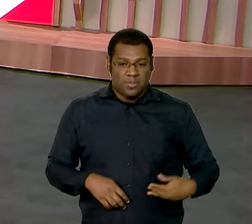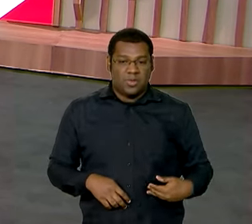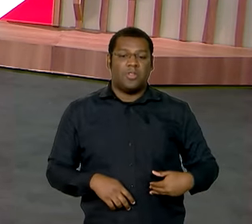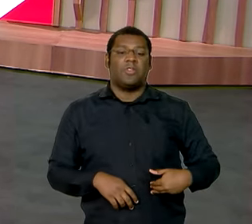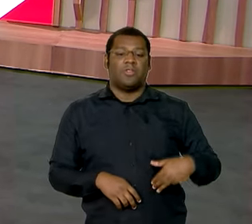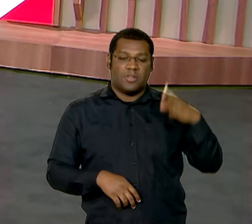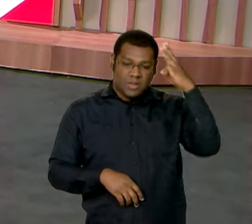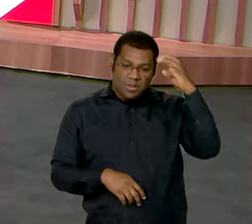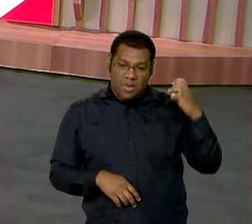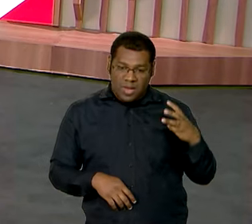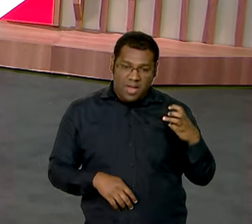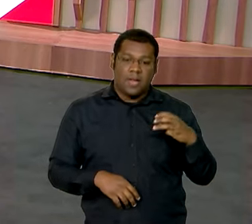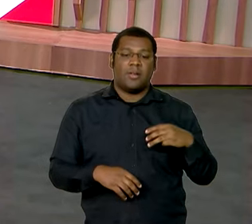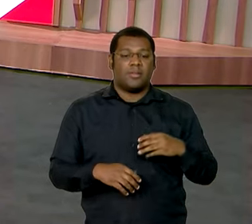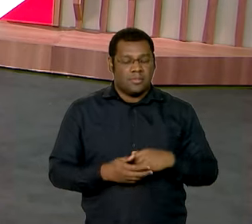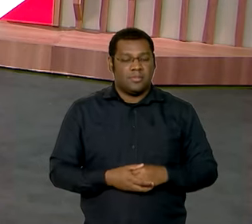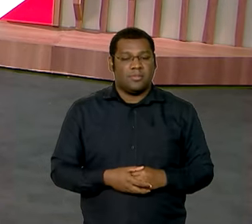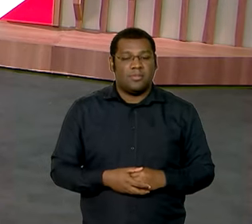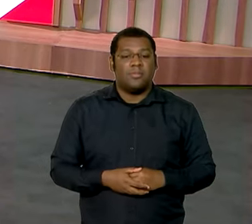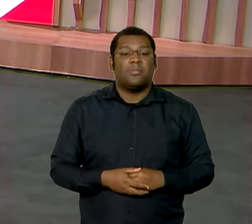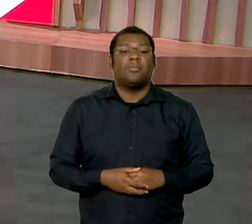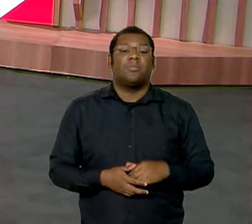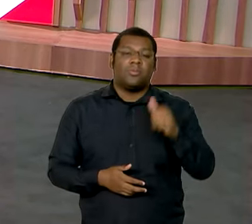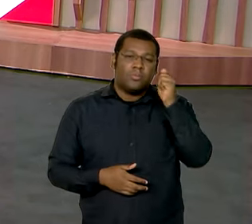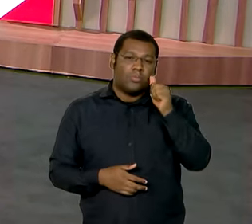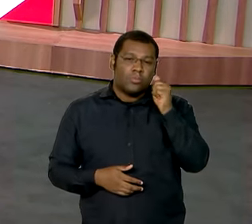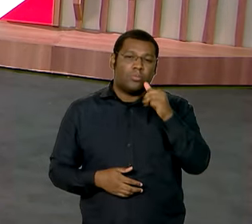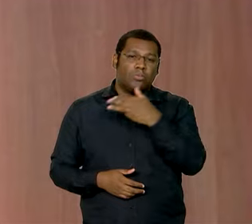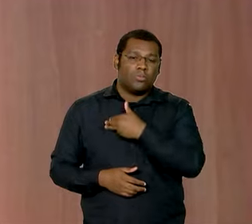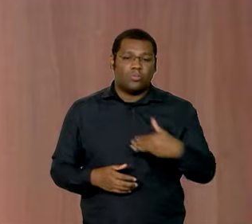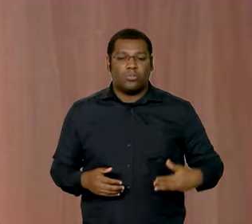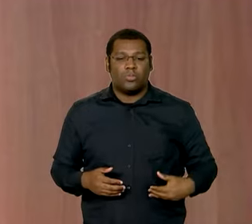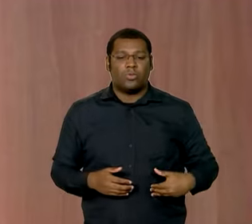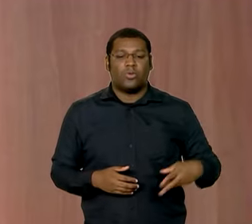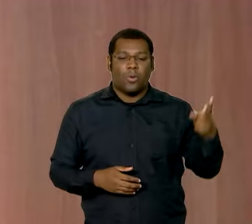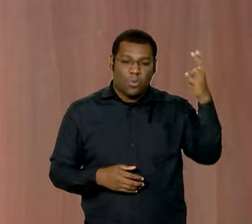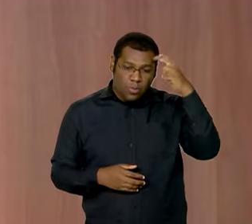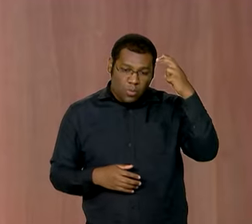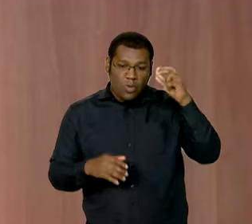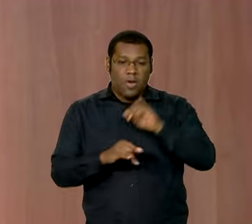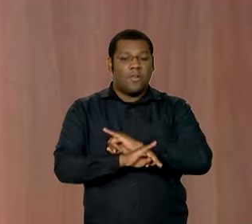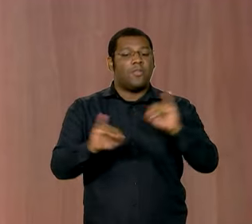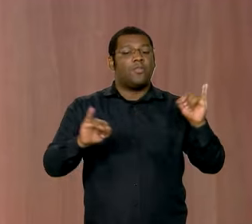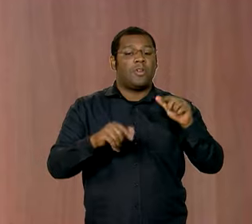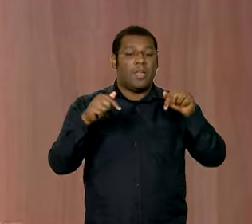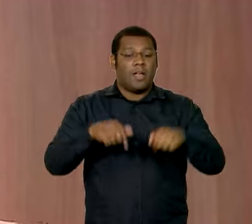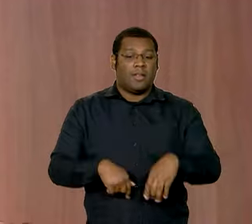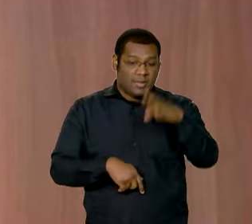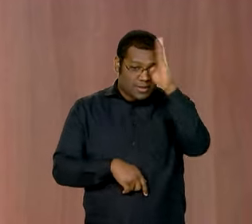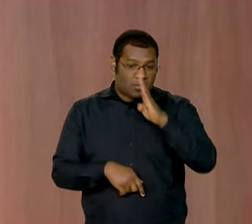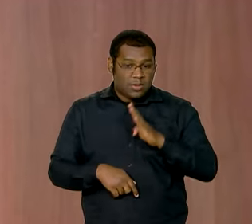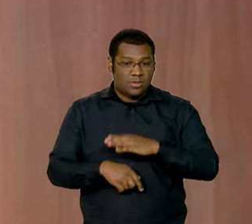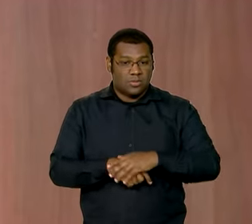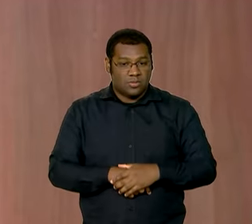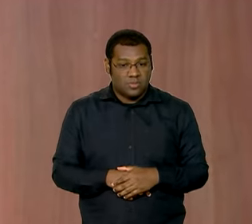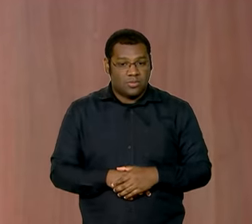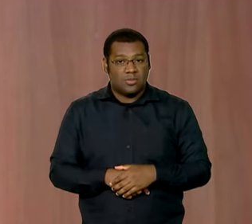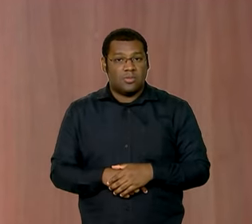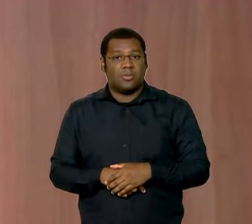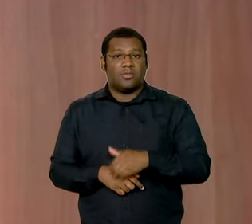Margarete Menezes. Mas outra coisa que ela disse, Vanessa, super interessante que a gente nem imagina é que no Brasil a cada R$